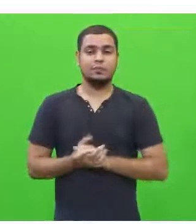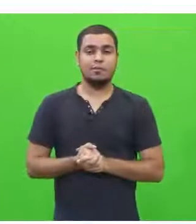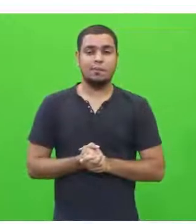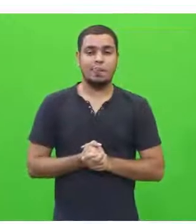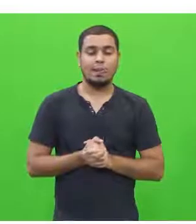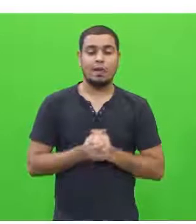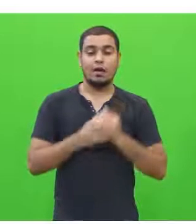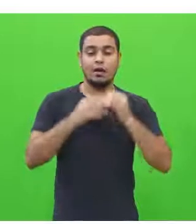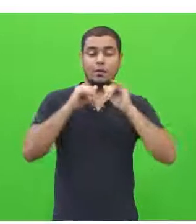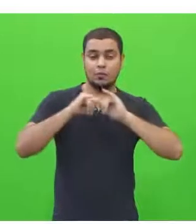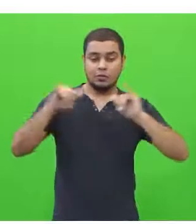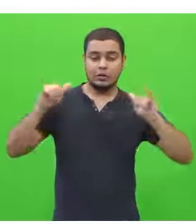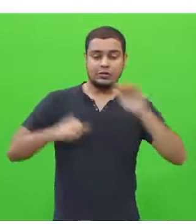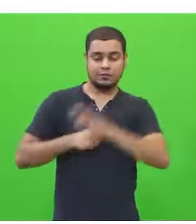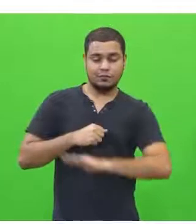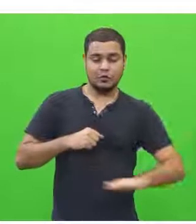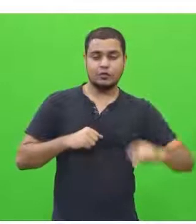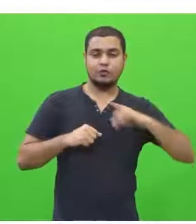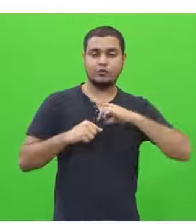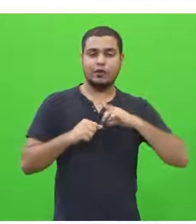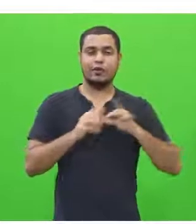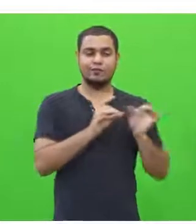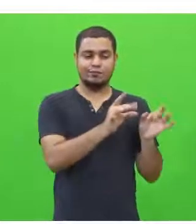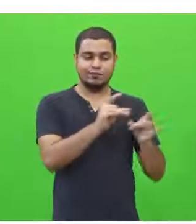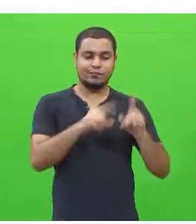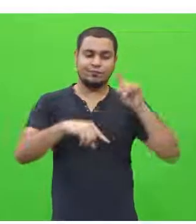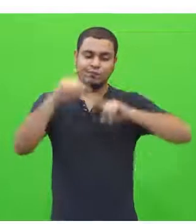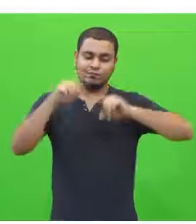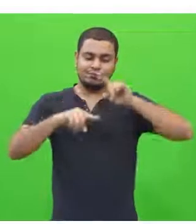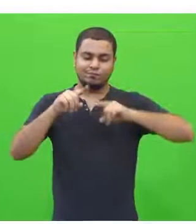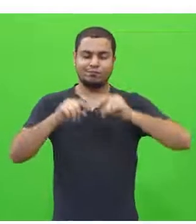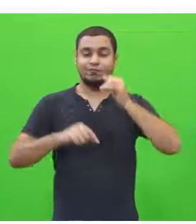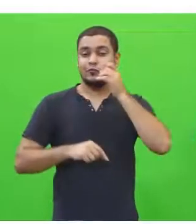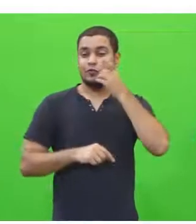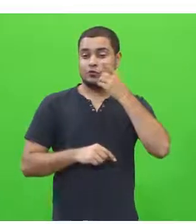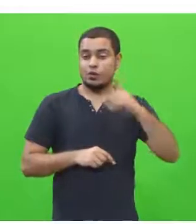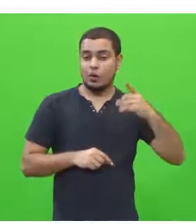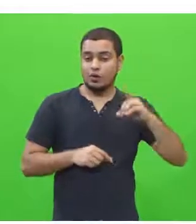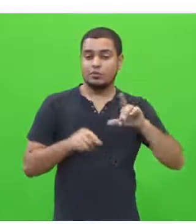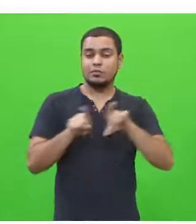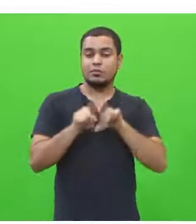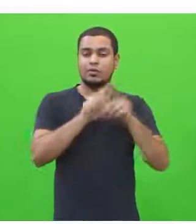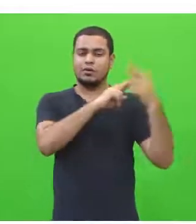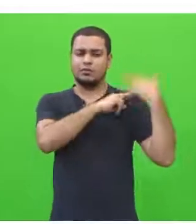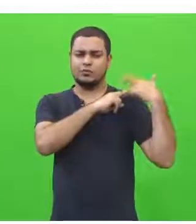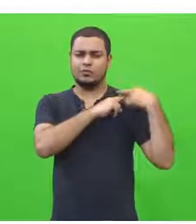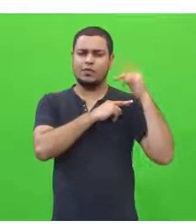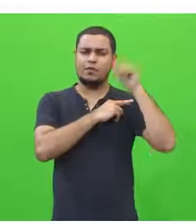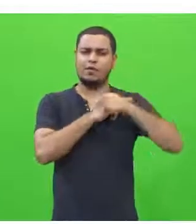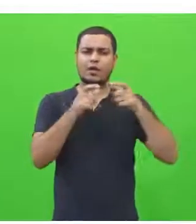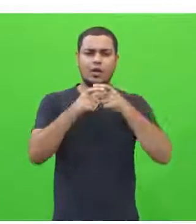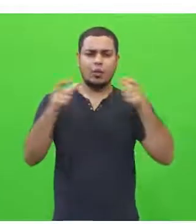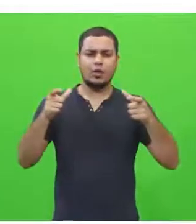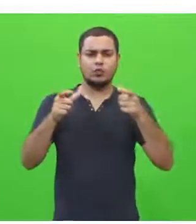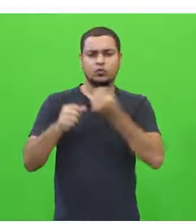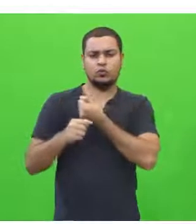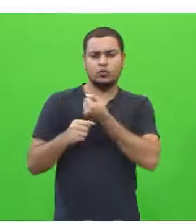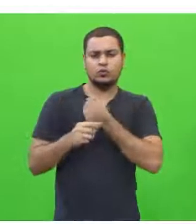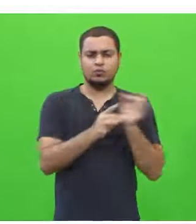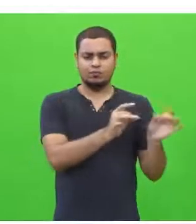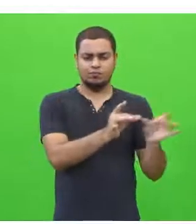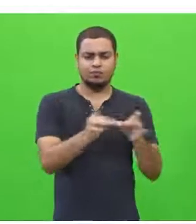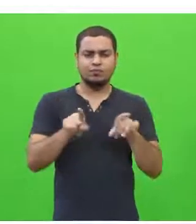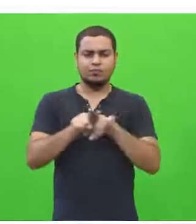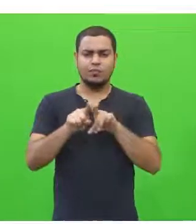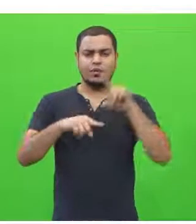publicidade infantil movimenta bilhões de dólares e é responsável por considerável aumento no número de vendas